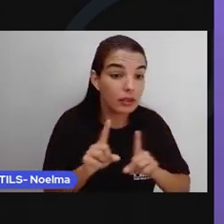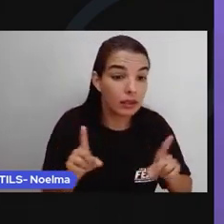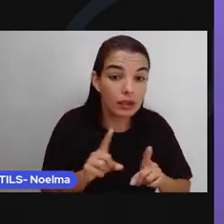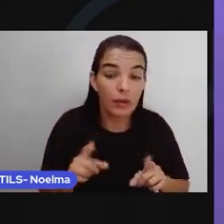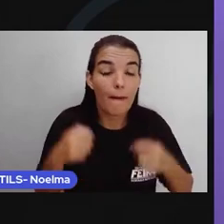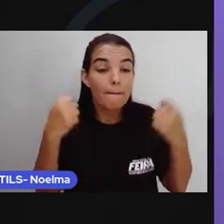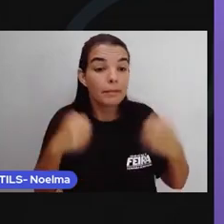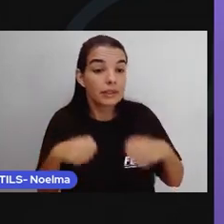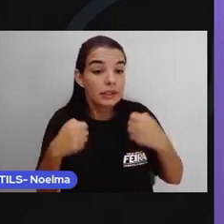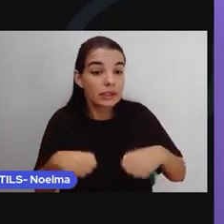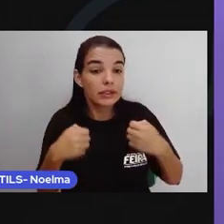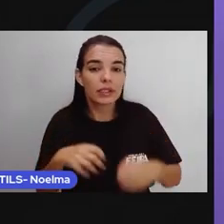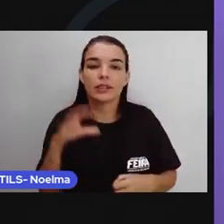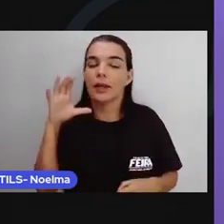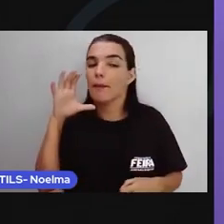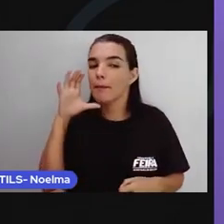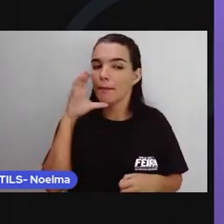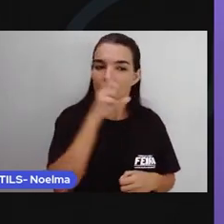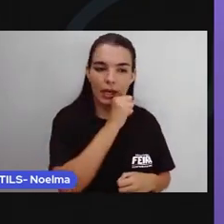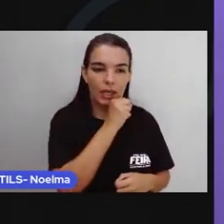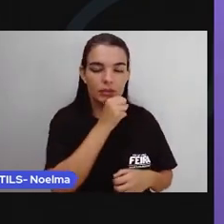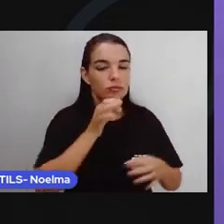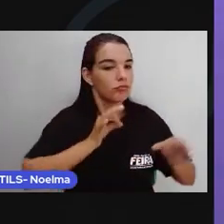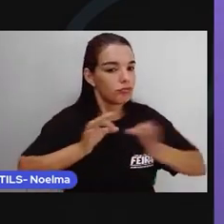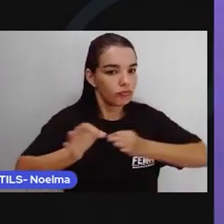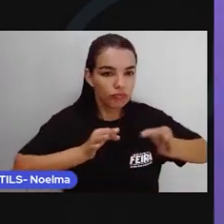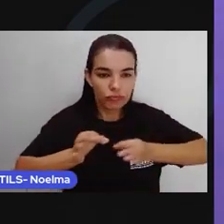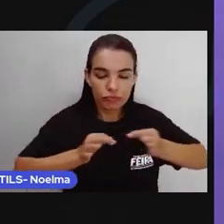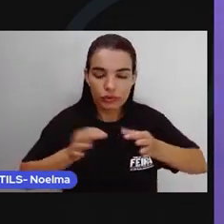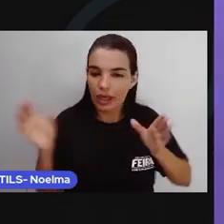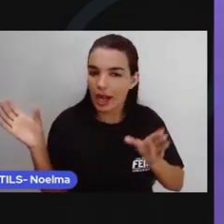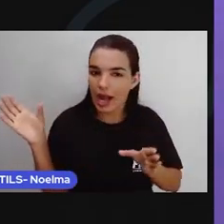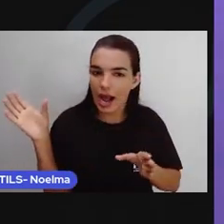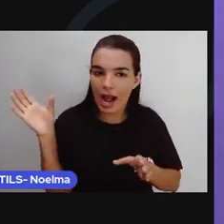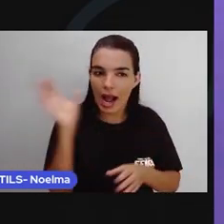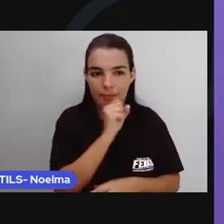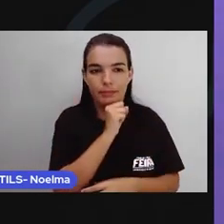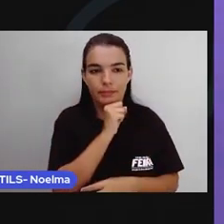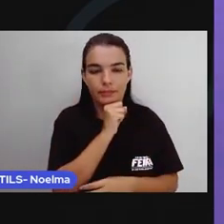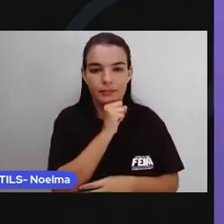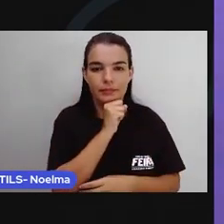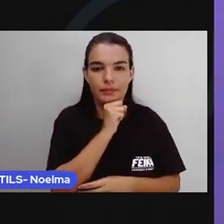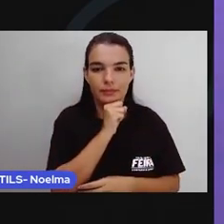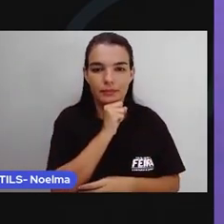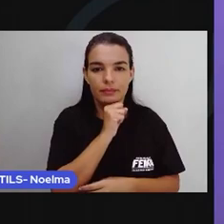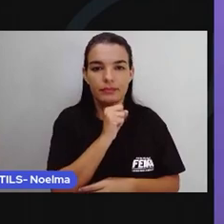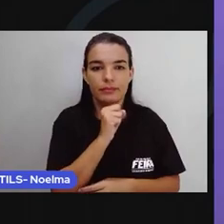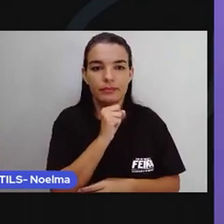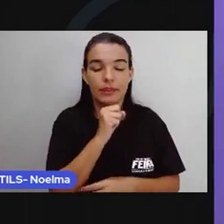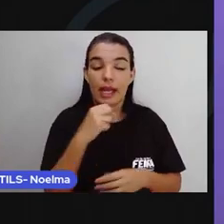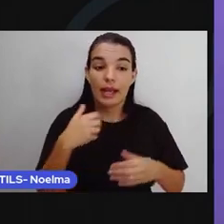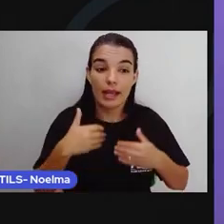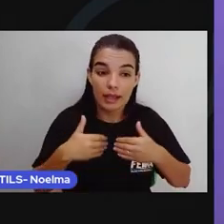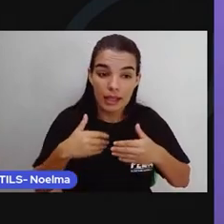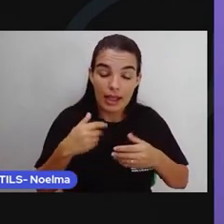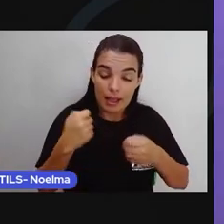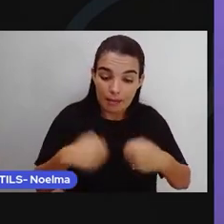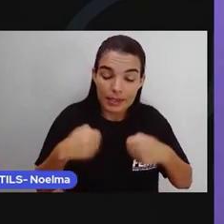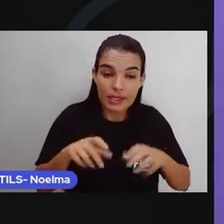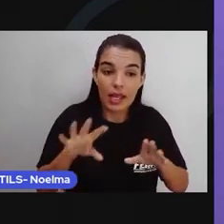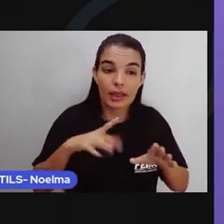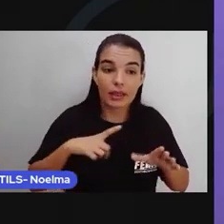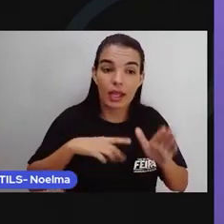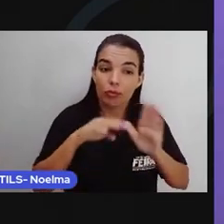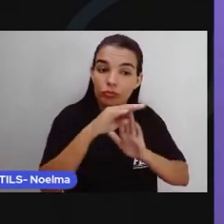voltas. Então, o jornalista tem um trabalho de desenvolver uma escrita que seja fluida, um texto que vá mais